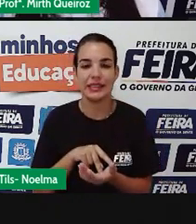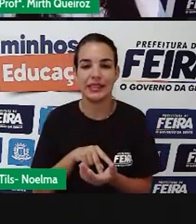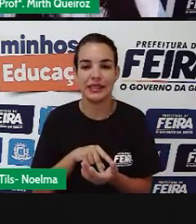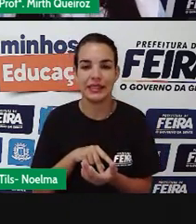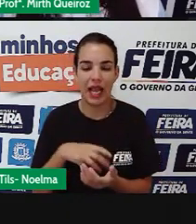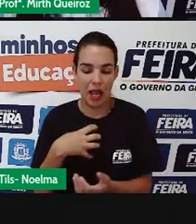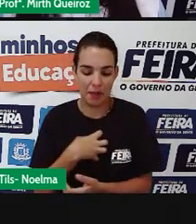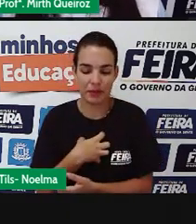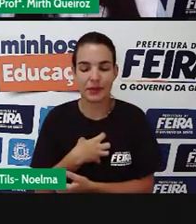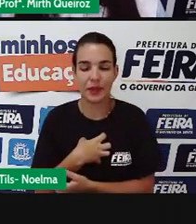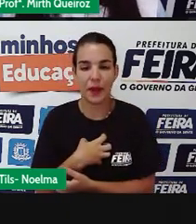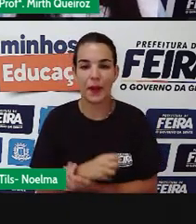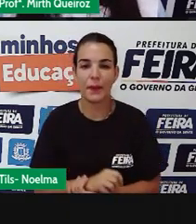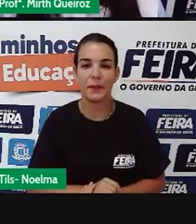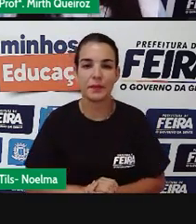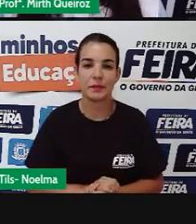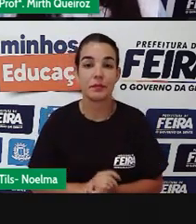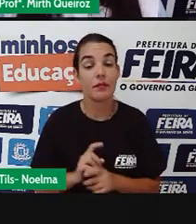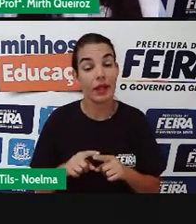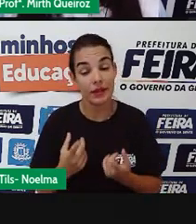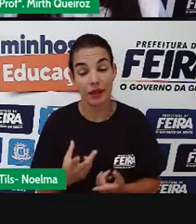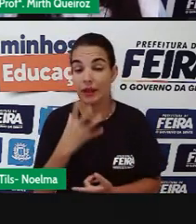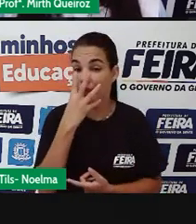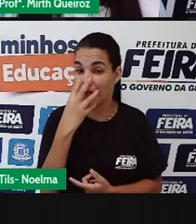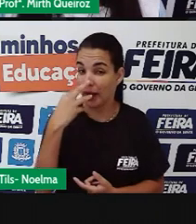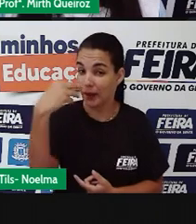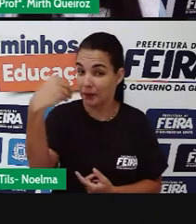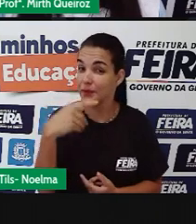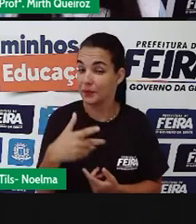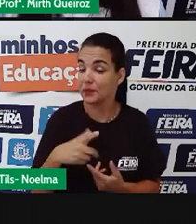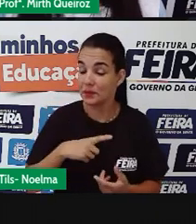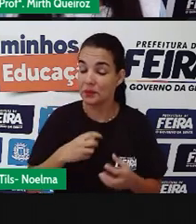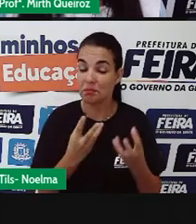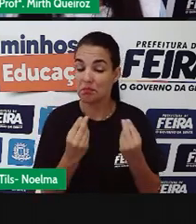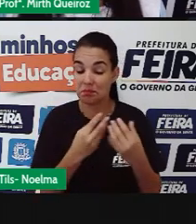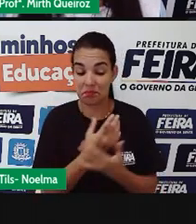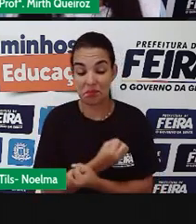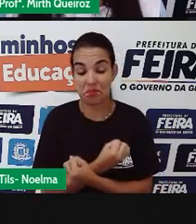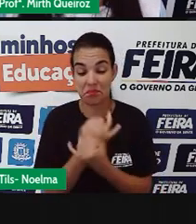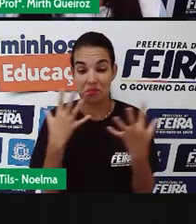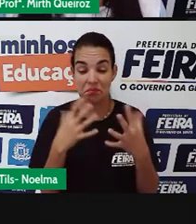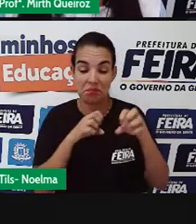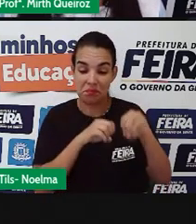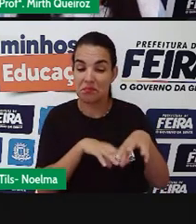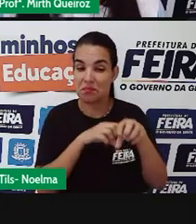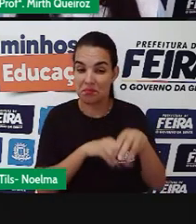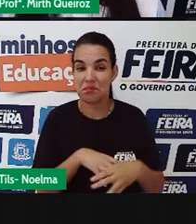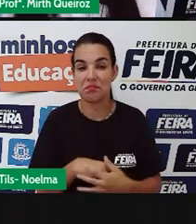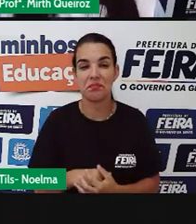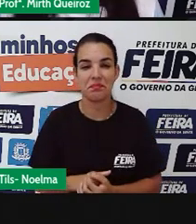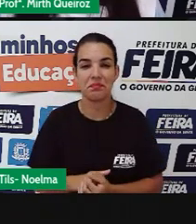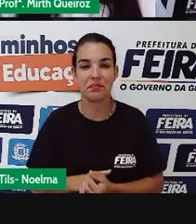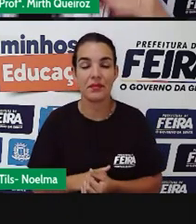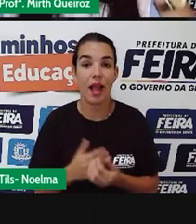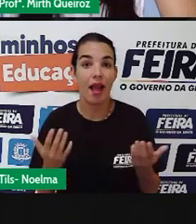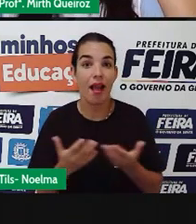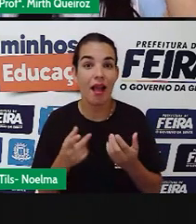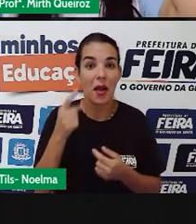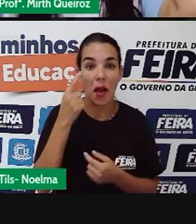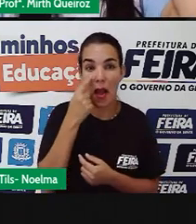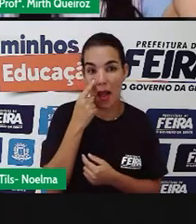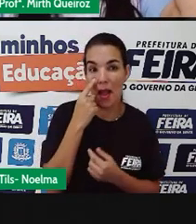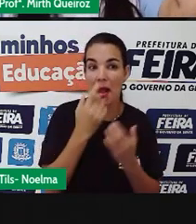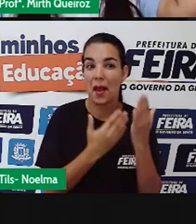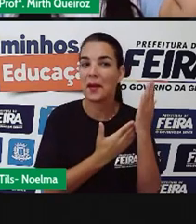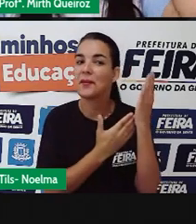emocional. Então, a raposa, ela traz inúmeras lições aí para o Pequeno Príncipe. O carneiro e